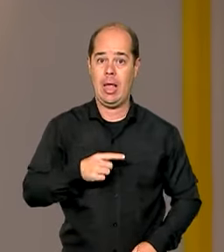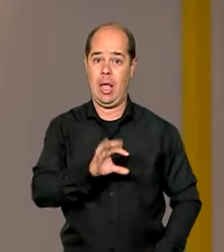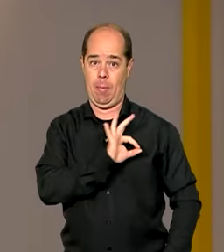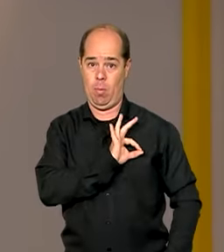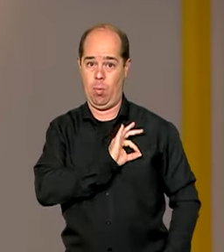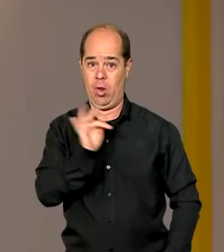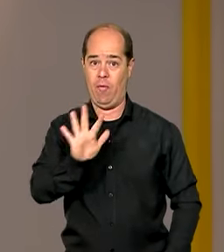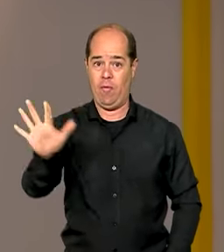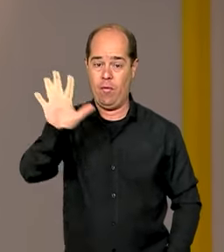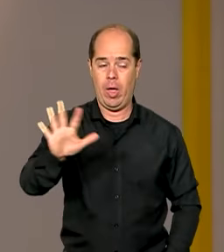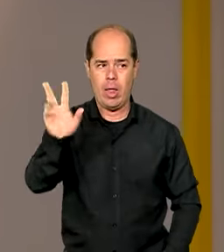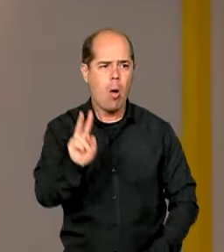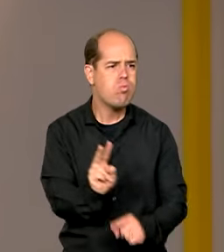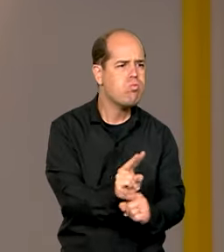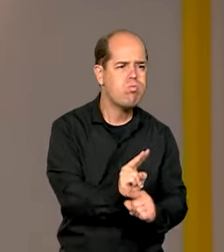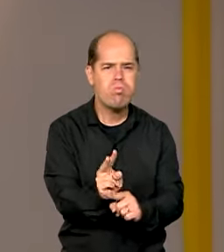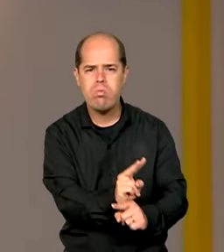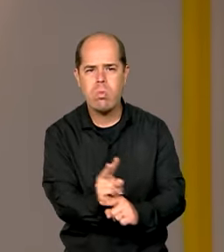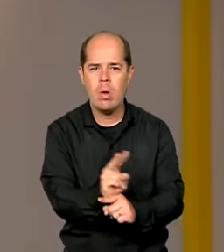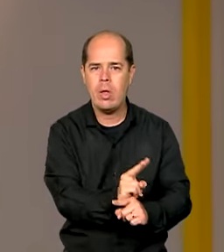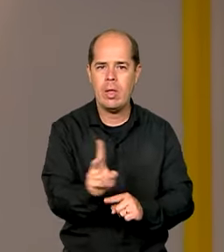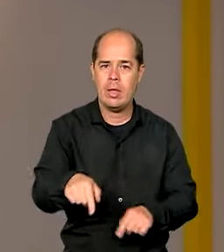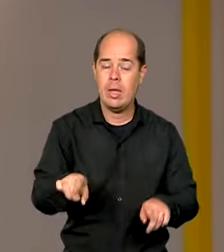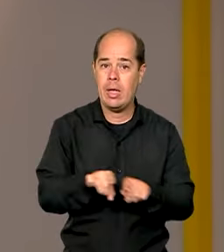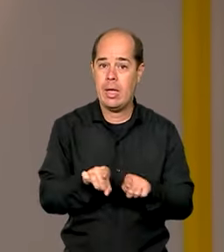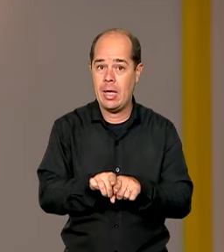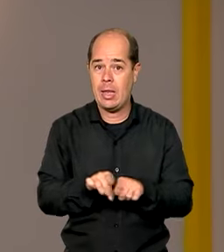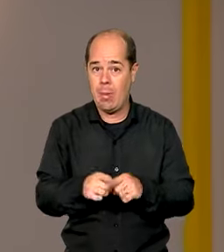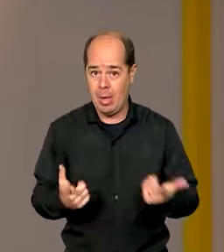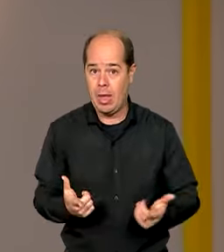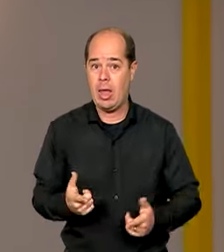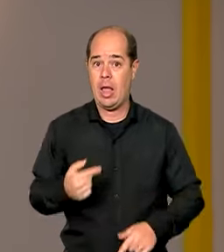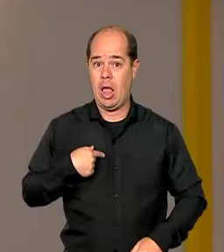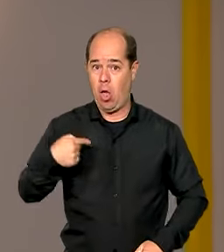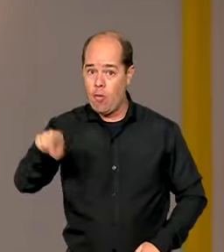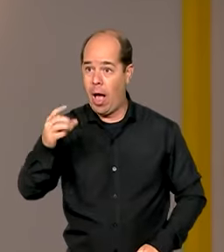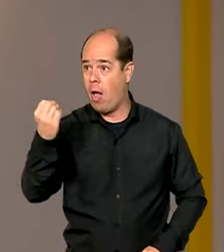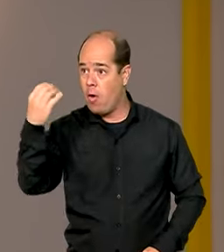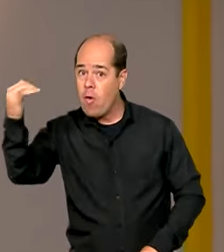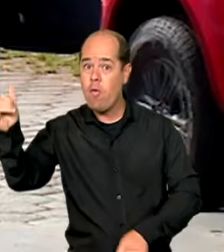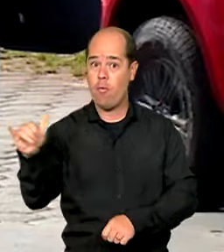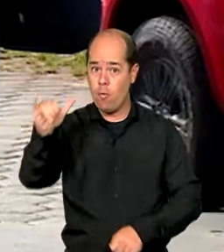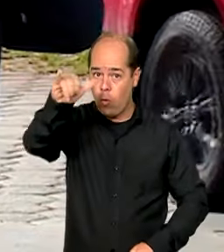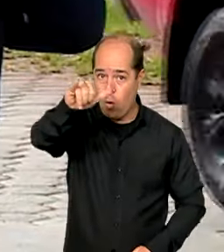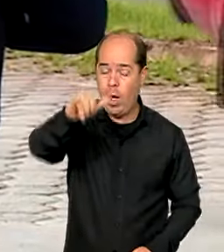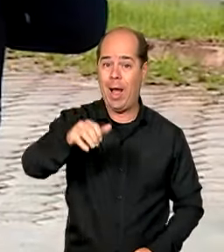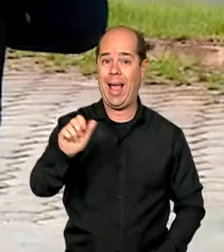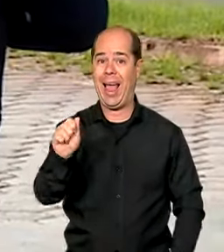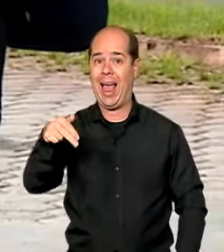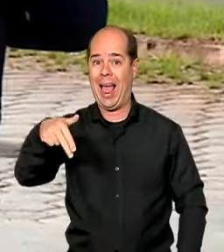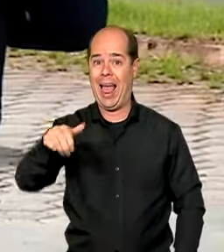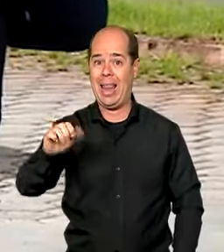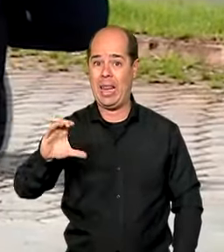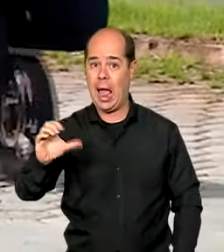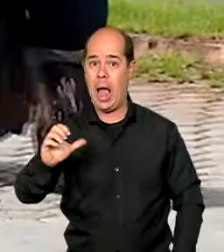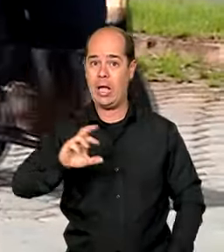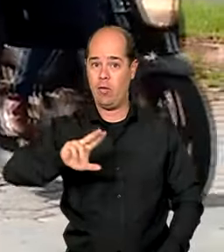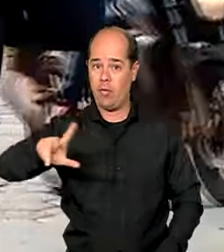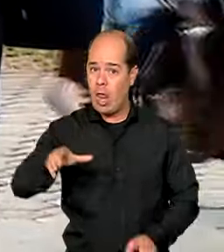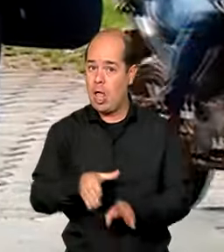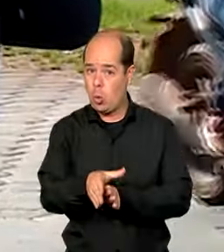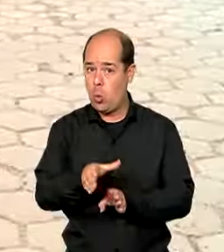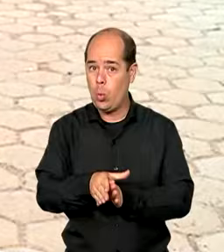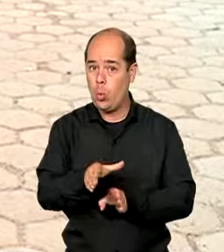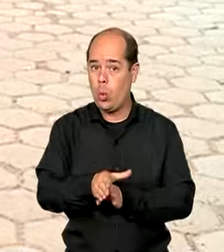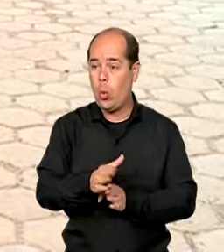Federal e os passageiros que vão voar de olho nas recomendações da ANAC. A partir desta sexta